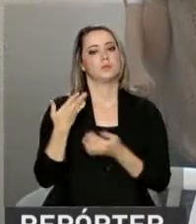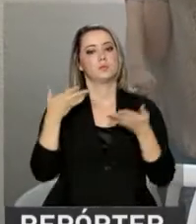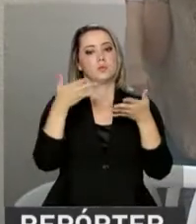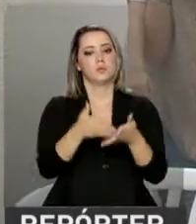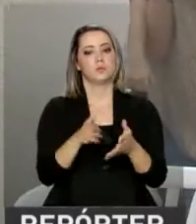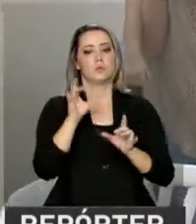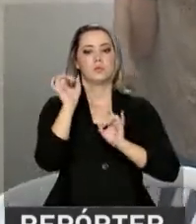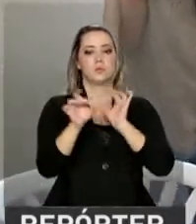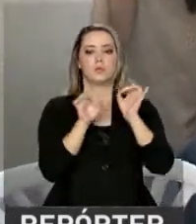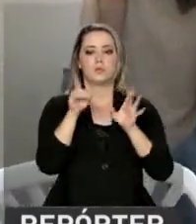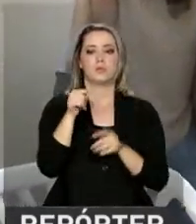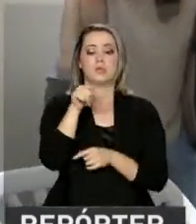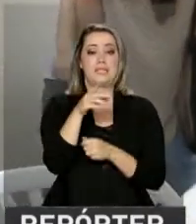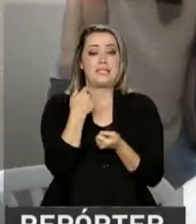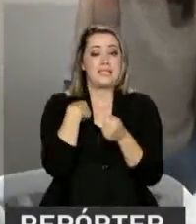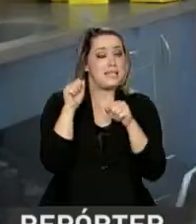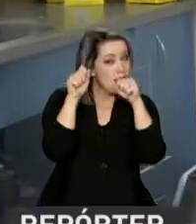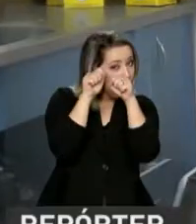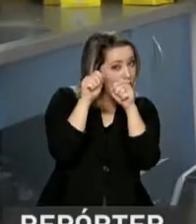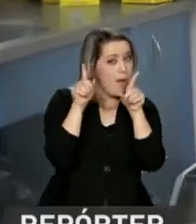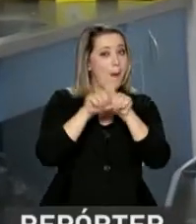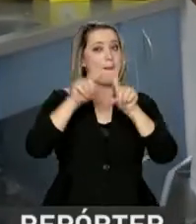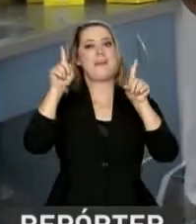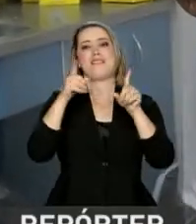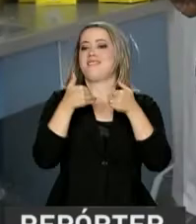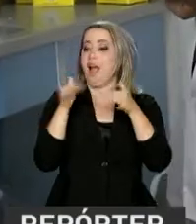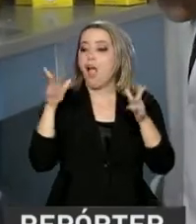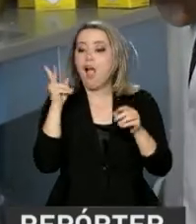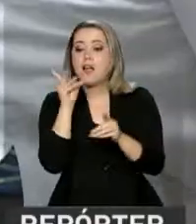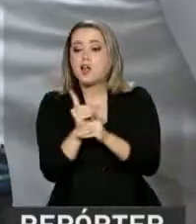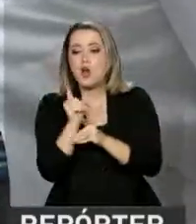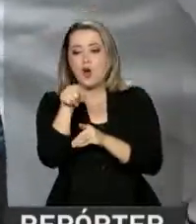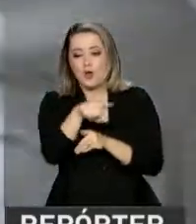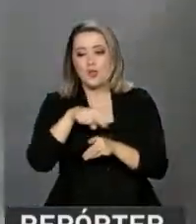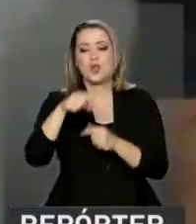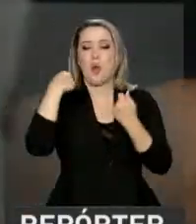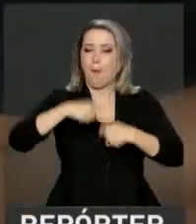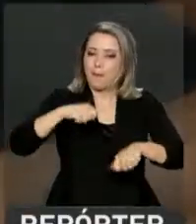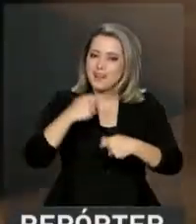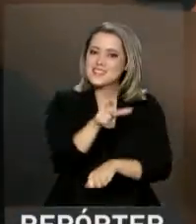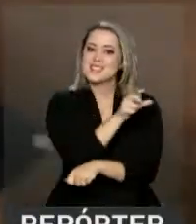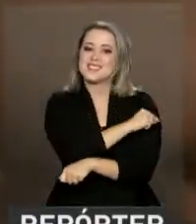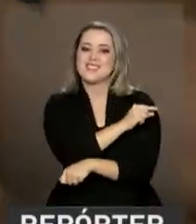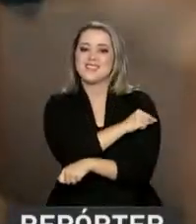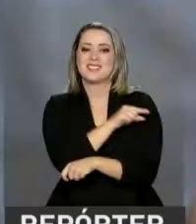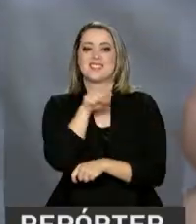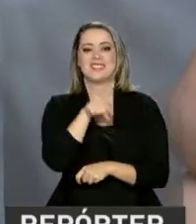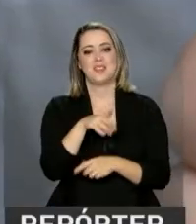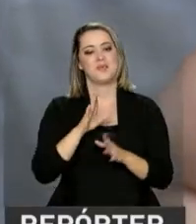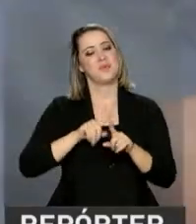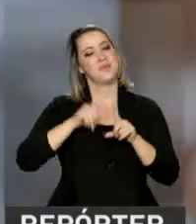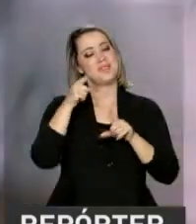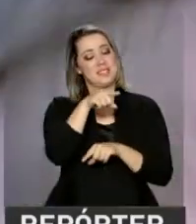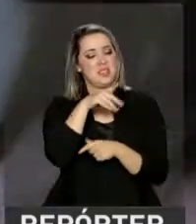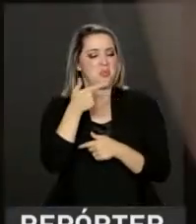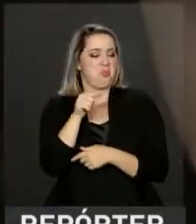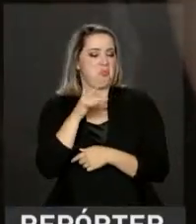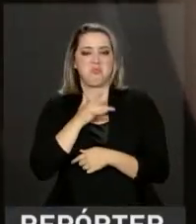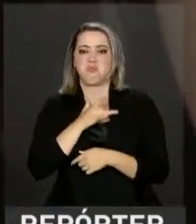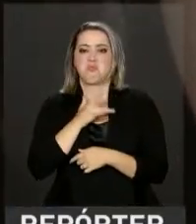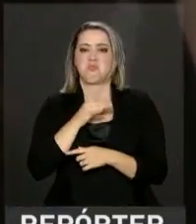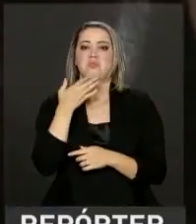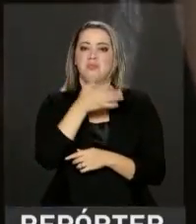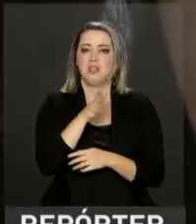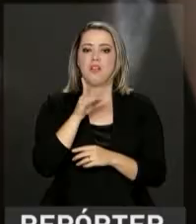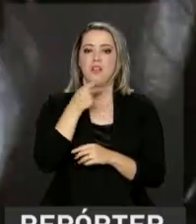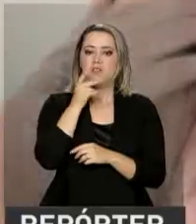Bernardo bem que tentou se esconder, mas não teve jeito. É dia de tomar a vacina. Já a Mirella não teve medo e